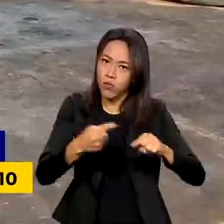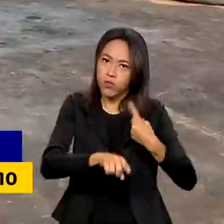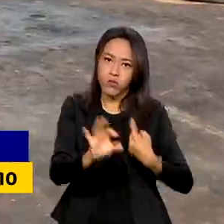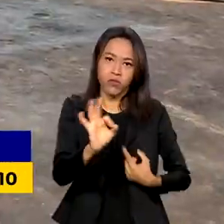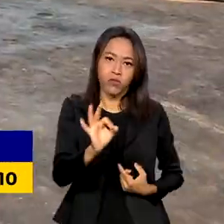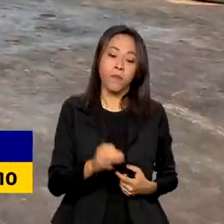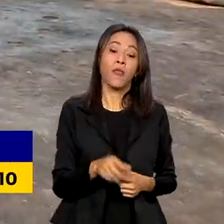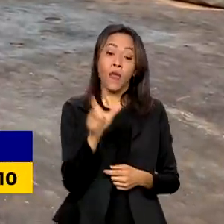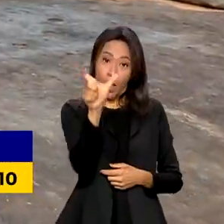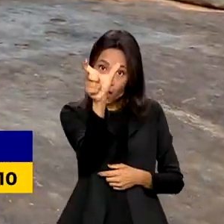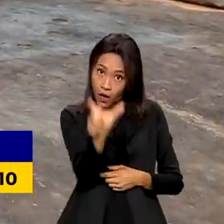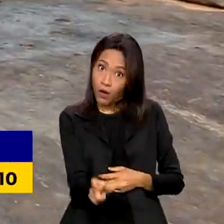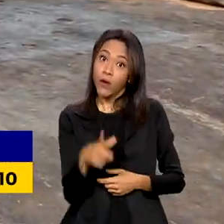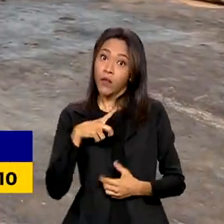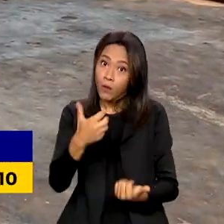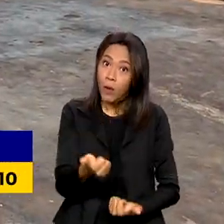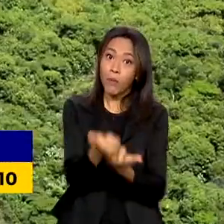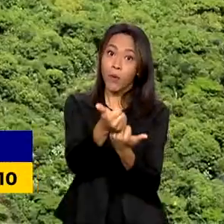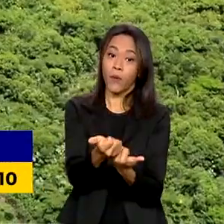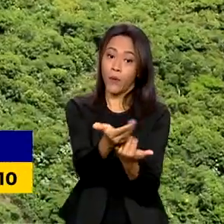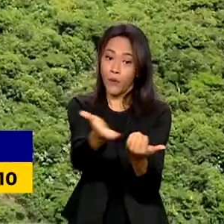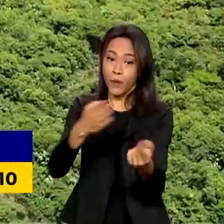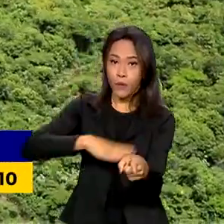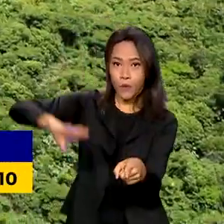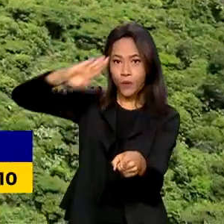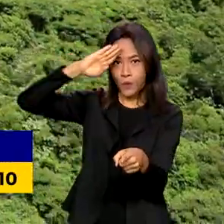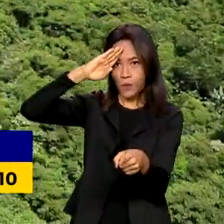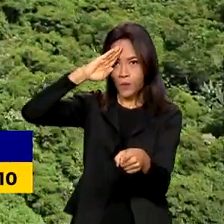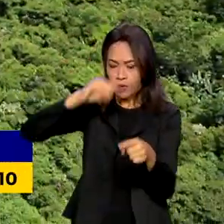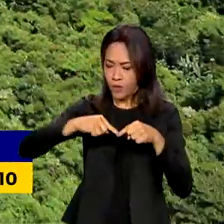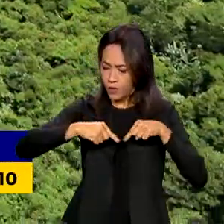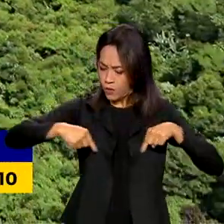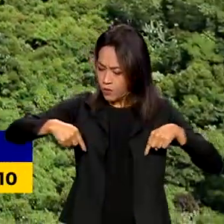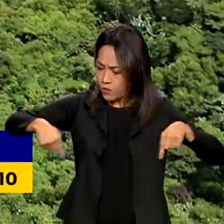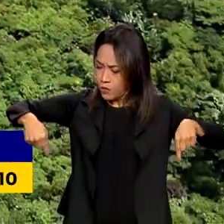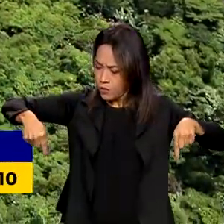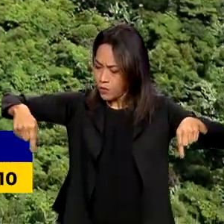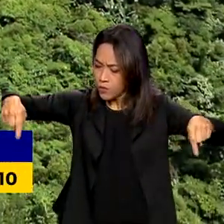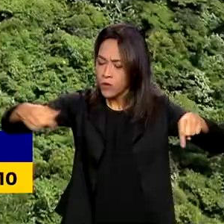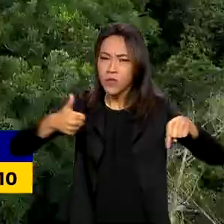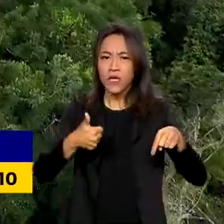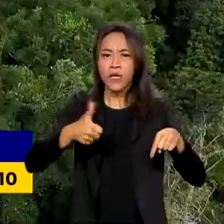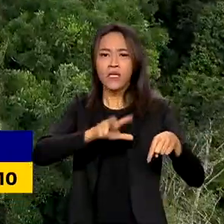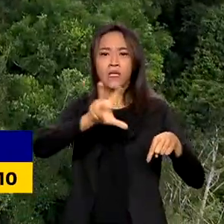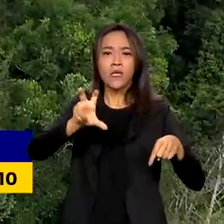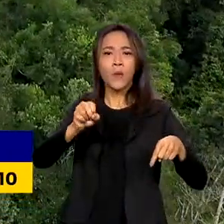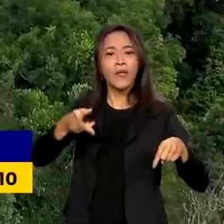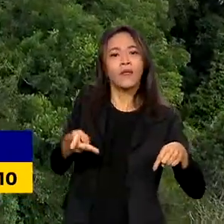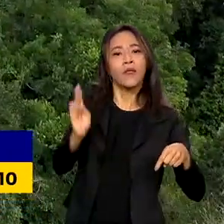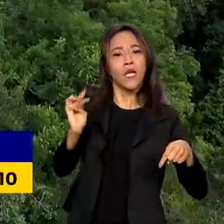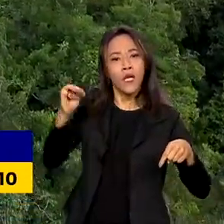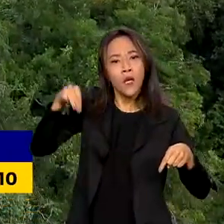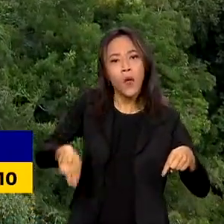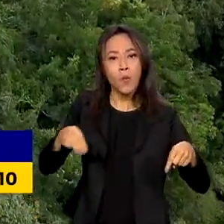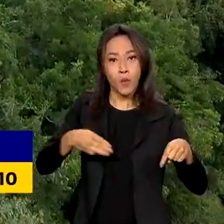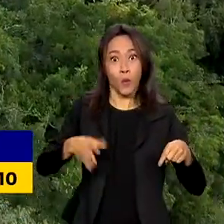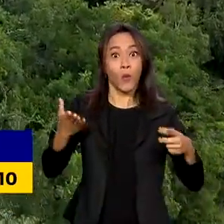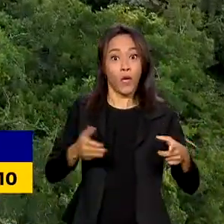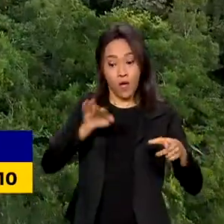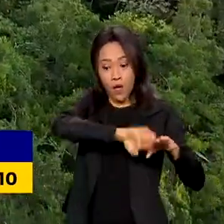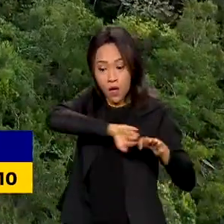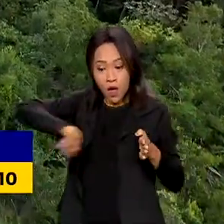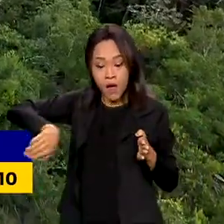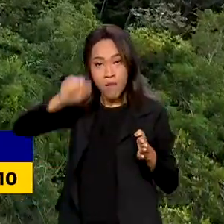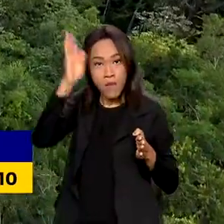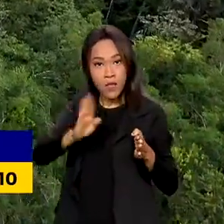agora com o reforço das forças armadas nos 150 quilômetros do território que abrangem a fronteira do Brasil com a